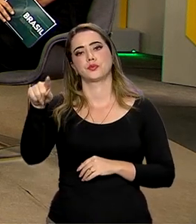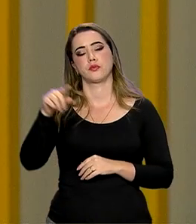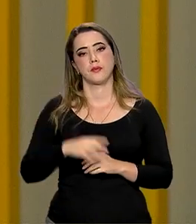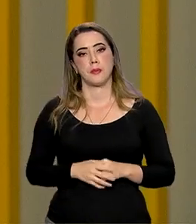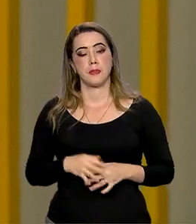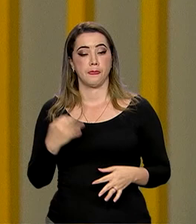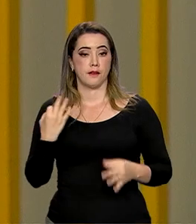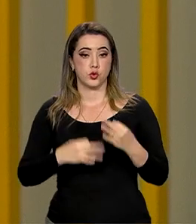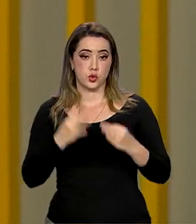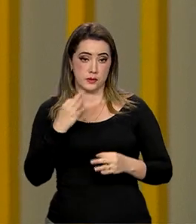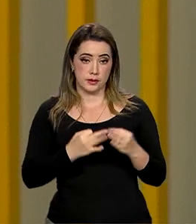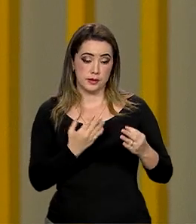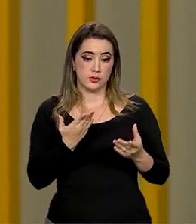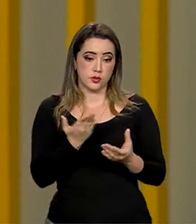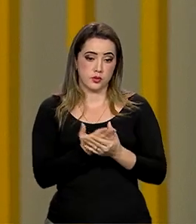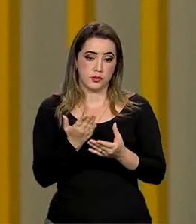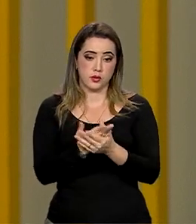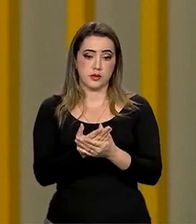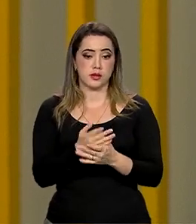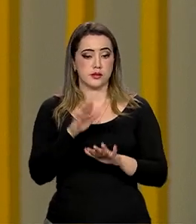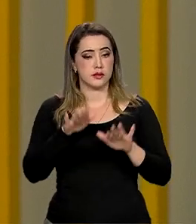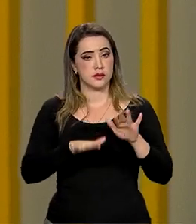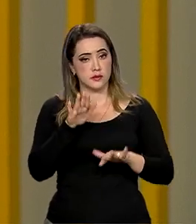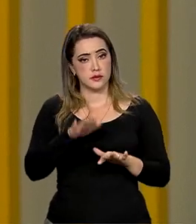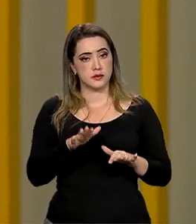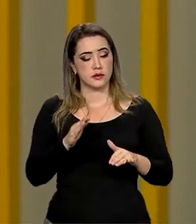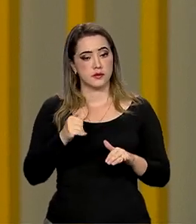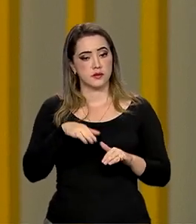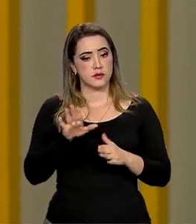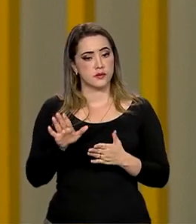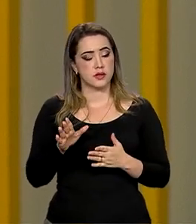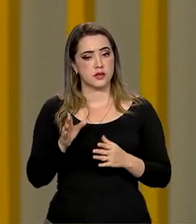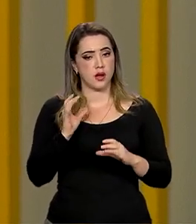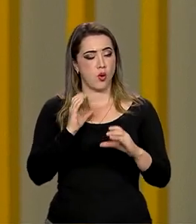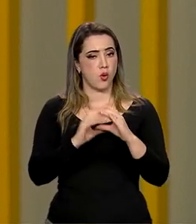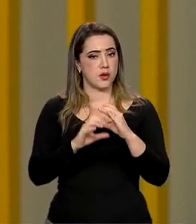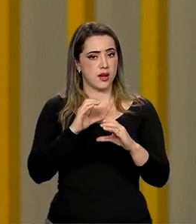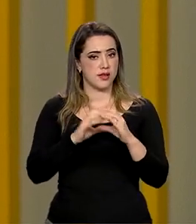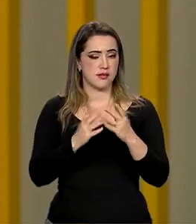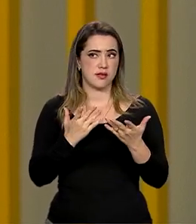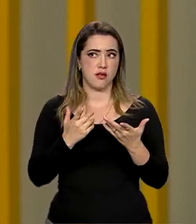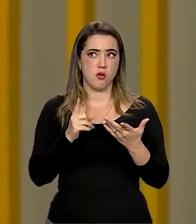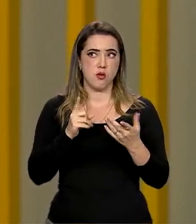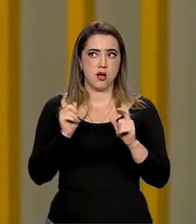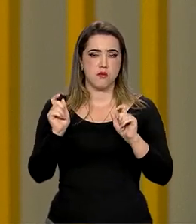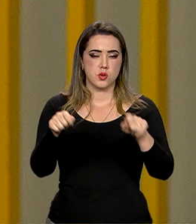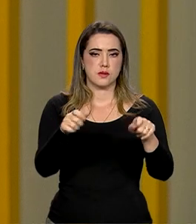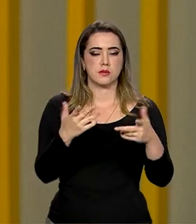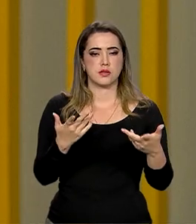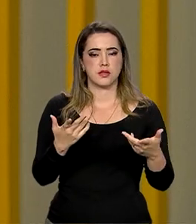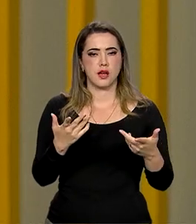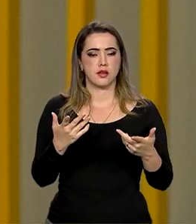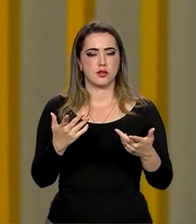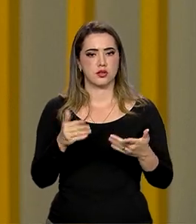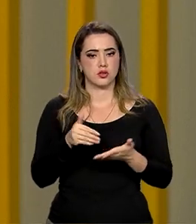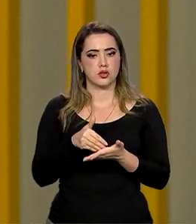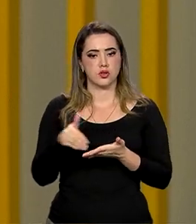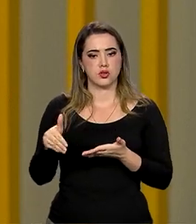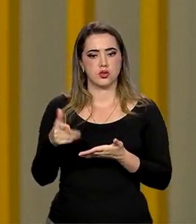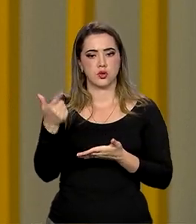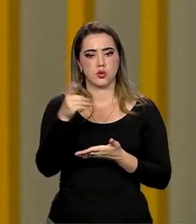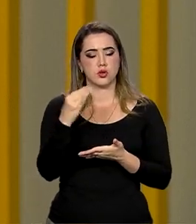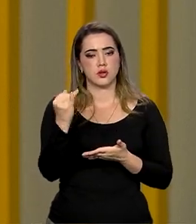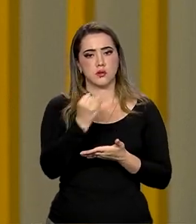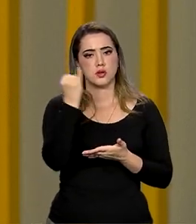A judicialização, ela acaba sendo um canal que, muitas vezes, acaba excluindo um outro canal